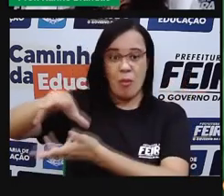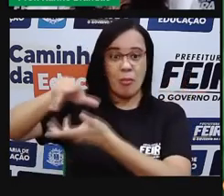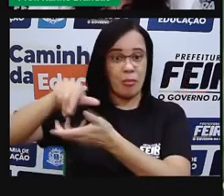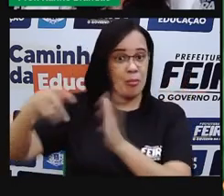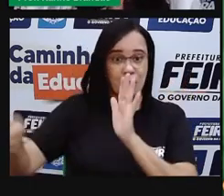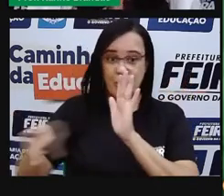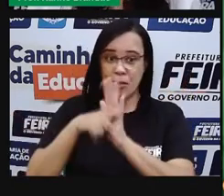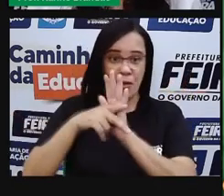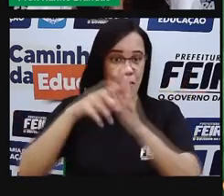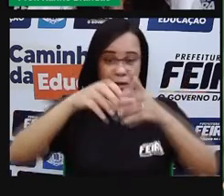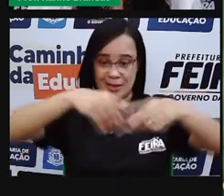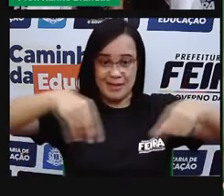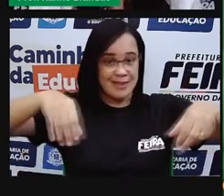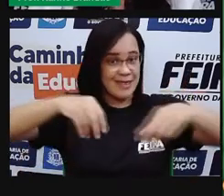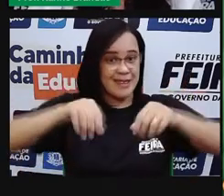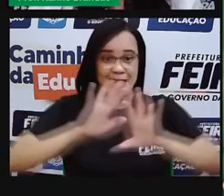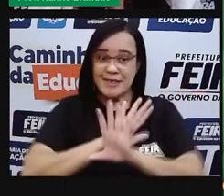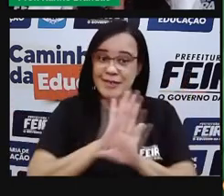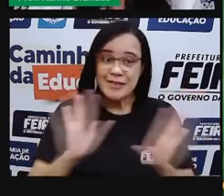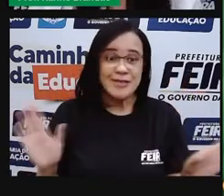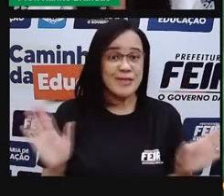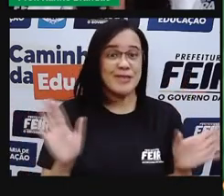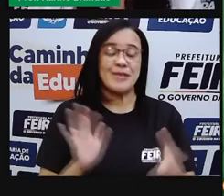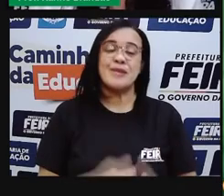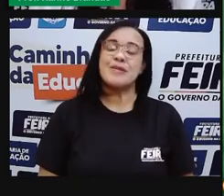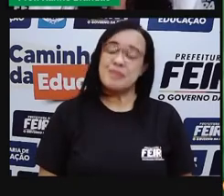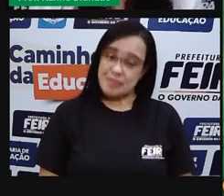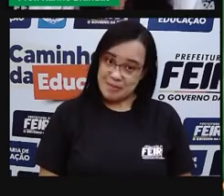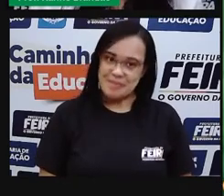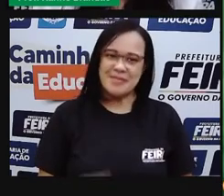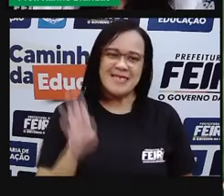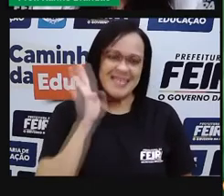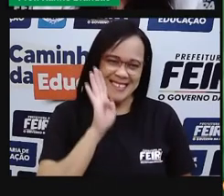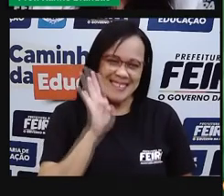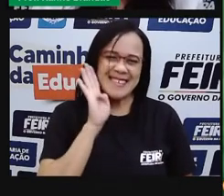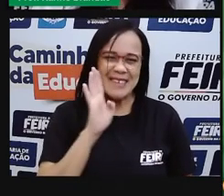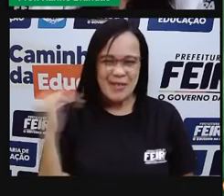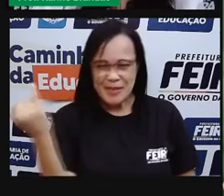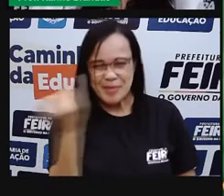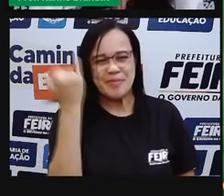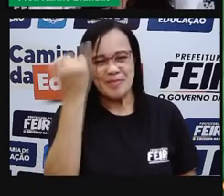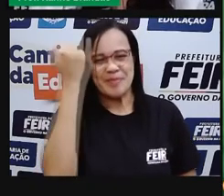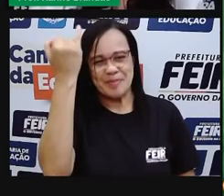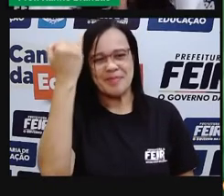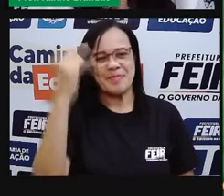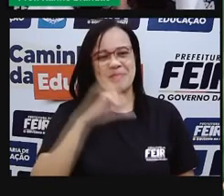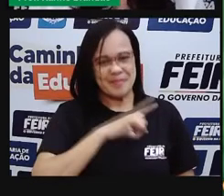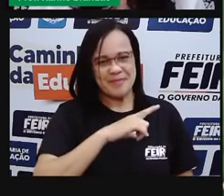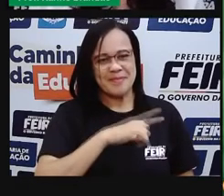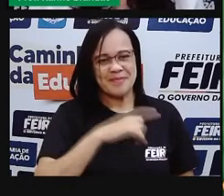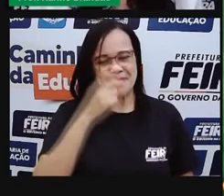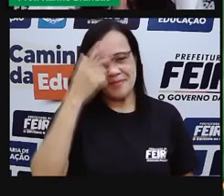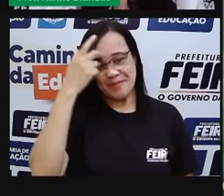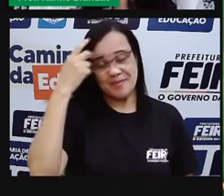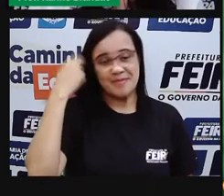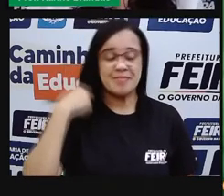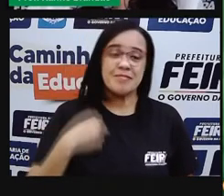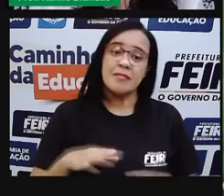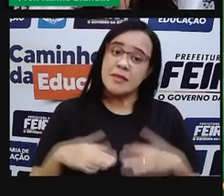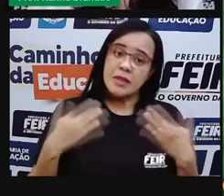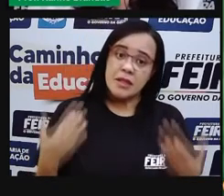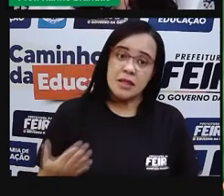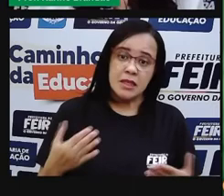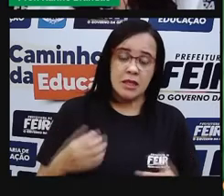planeta Terra, pensando no nosso sistema solar. Olha que legal, olha que interessante, né? E aí, o nosso